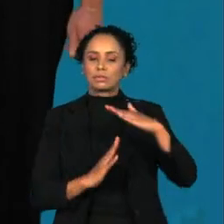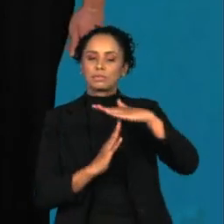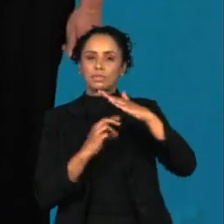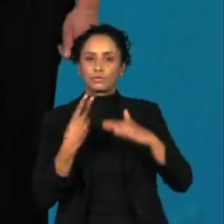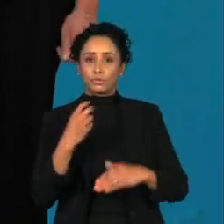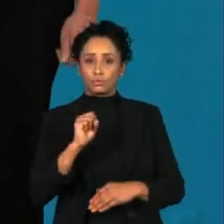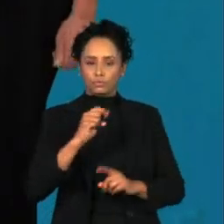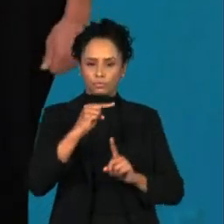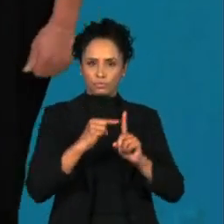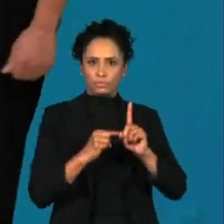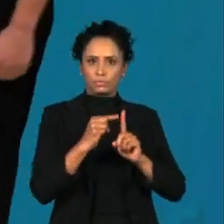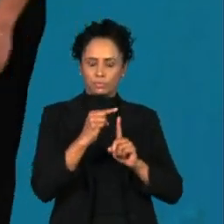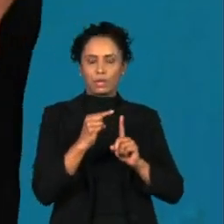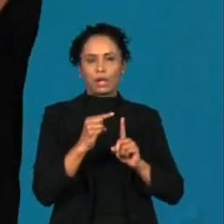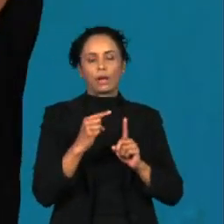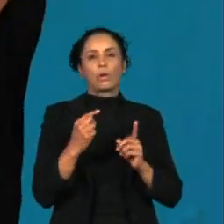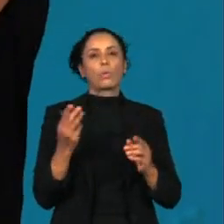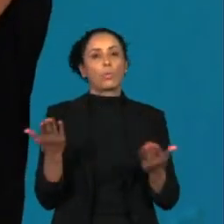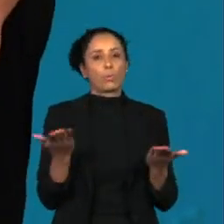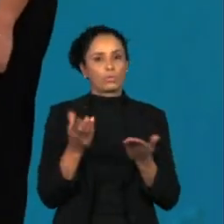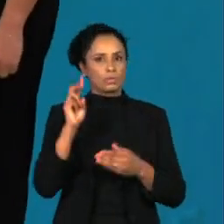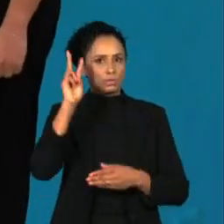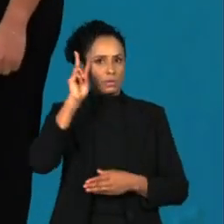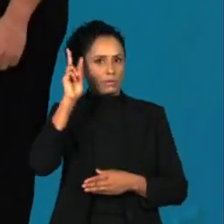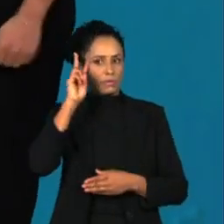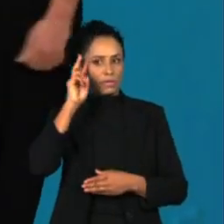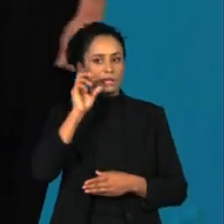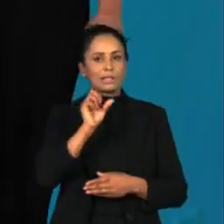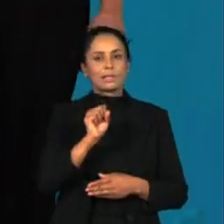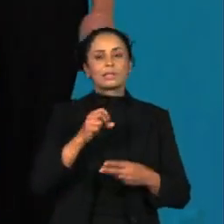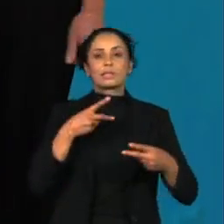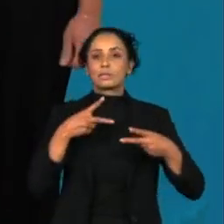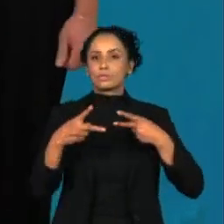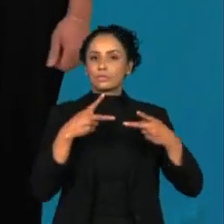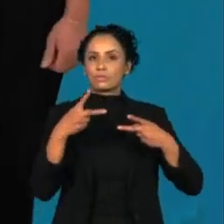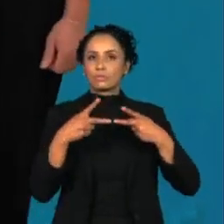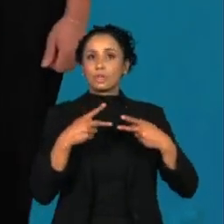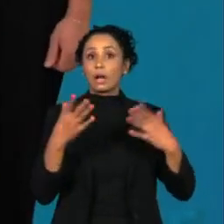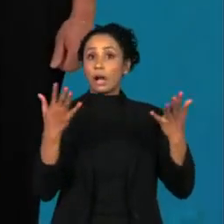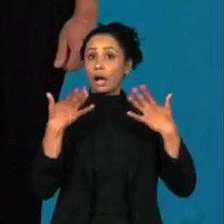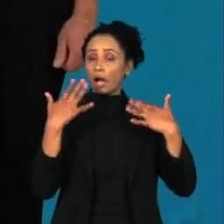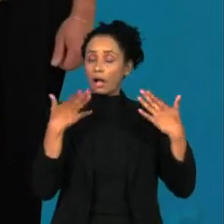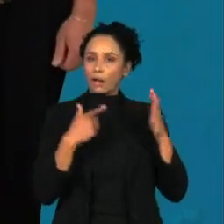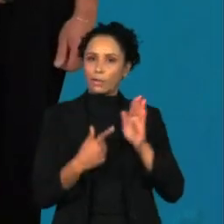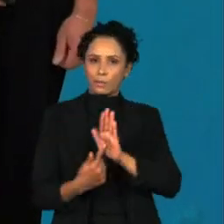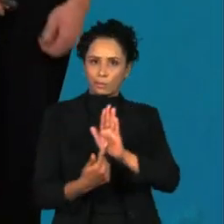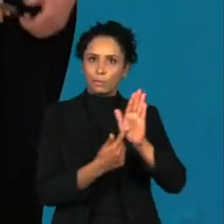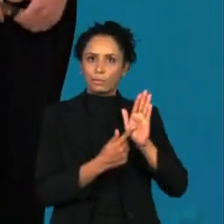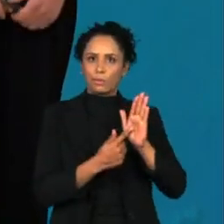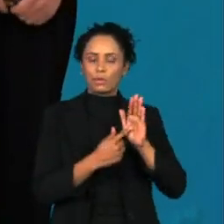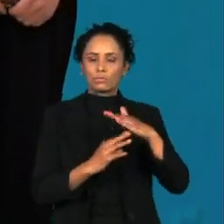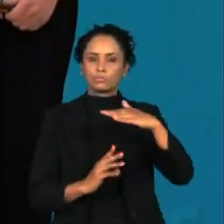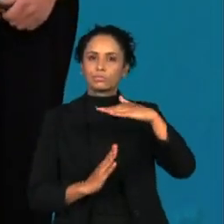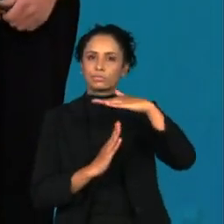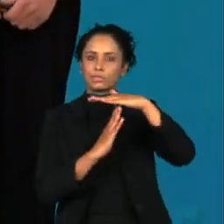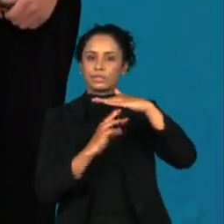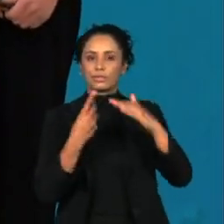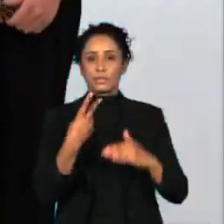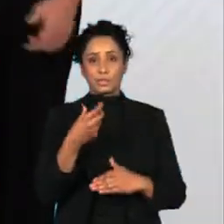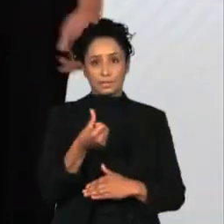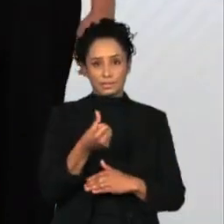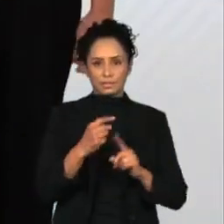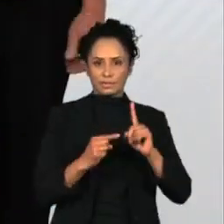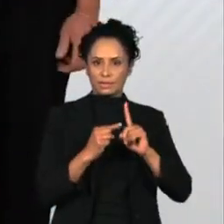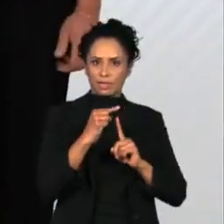graus para a tarde desta segunda. Em São José dos Campos, o calor ainda continua sendo destaque e a máxima chega aos 26